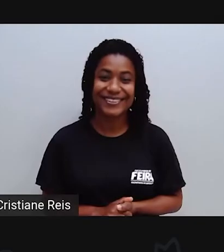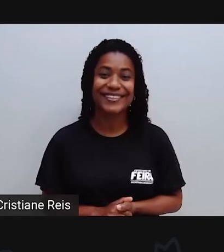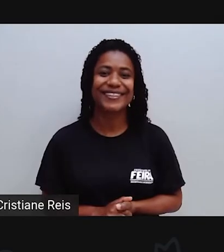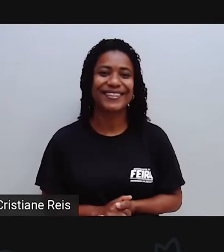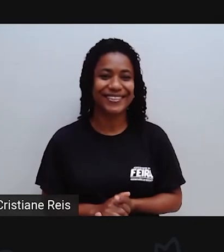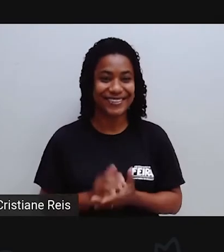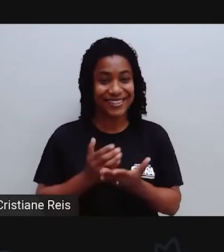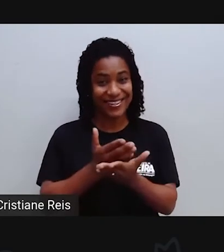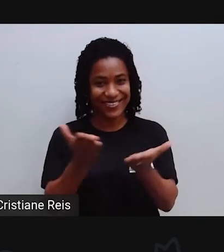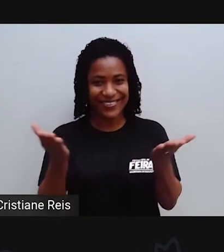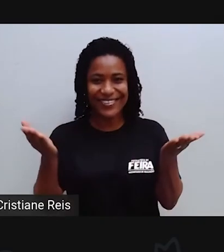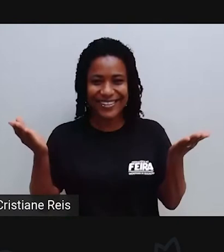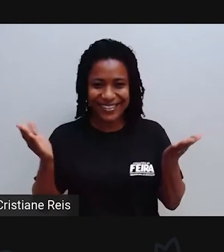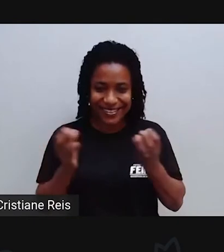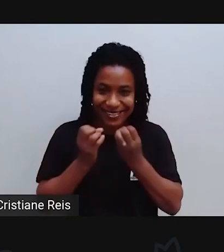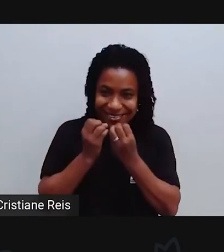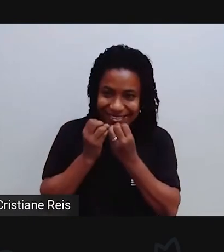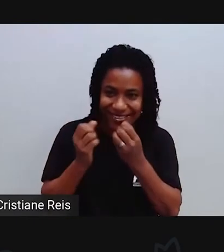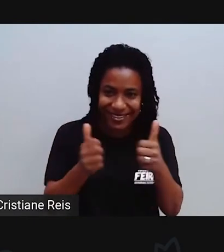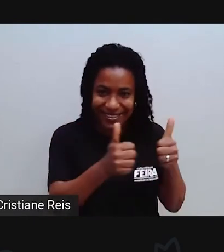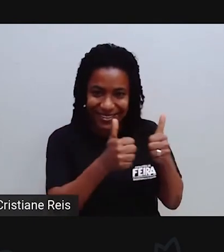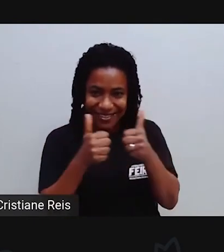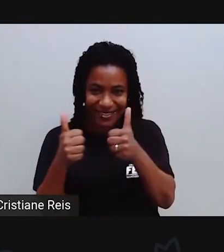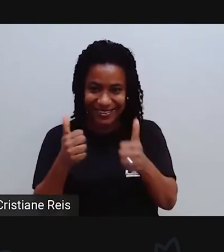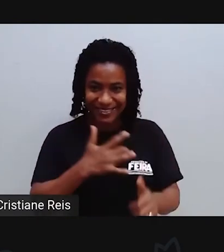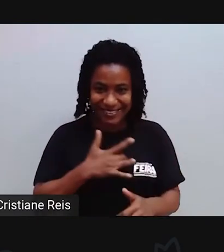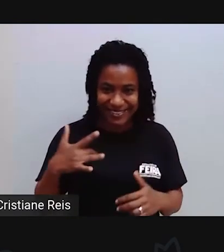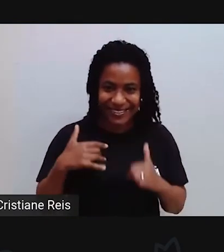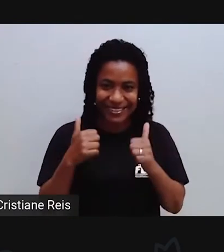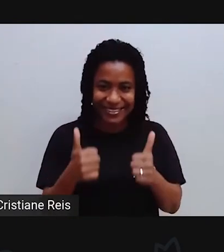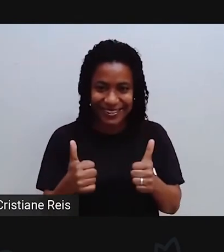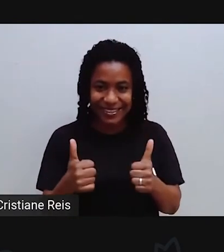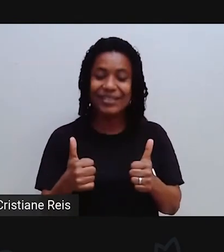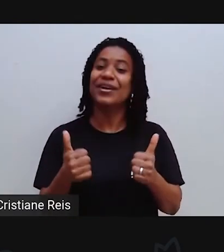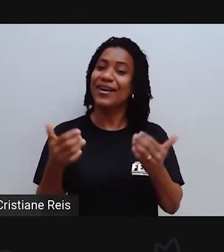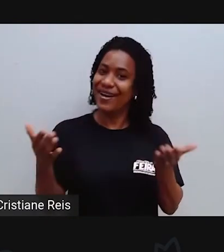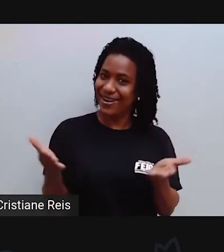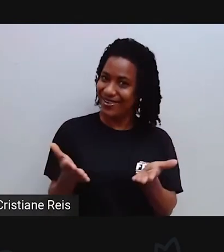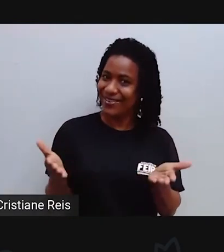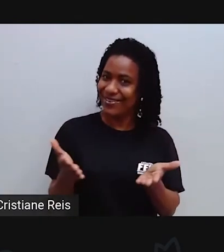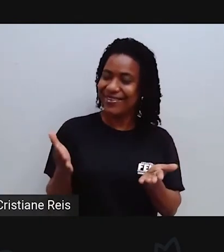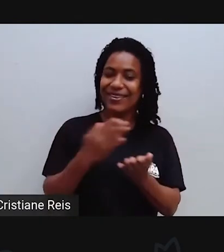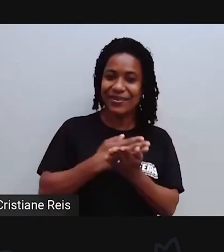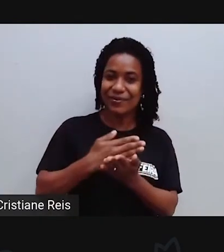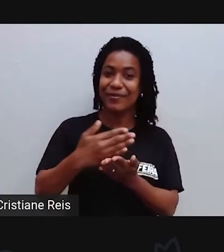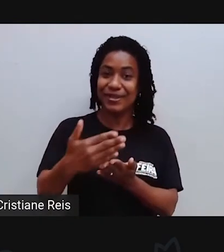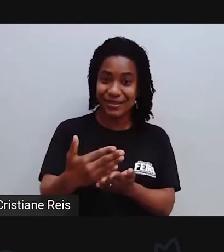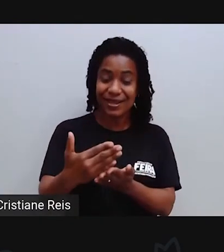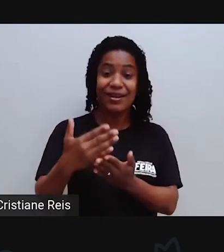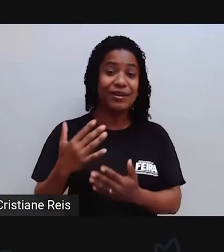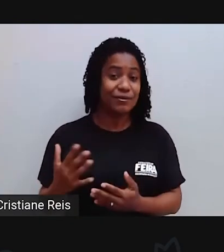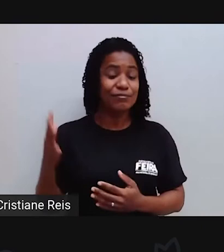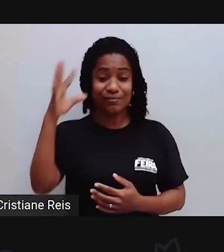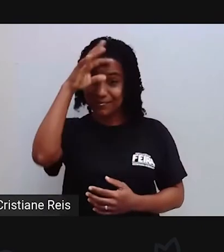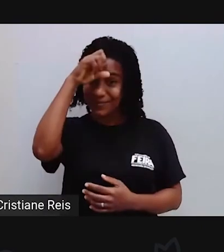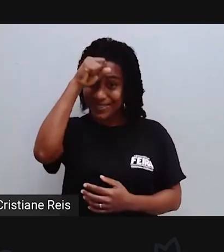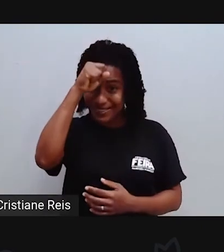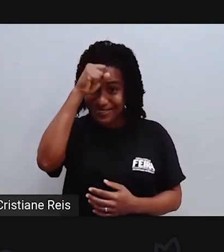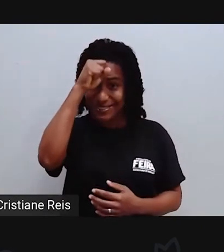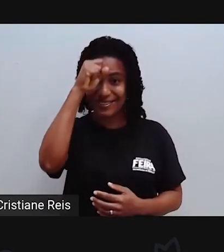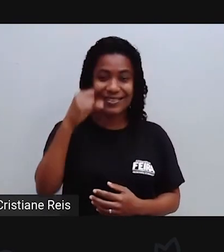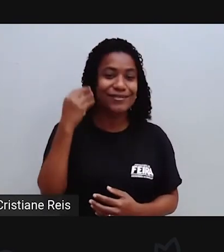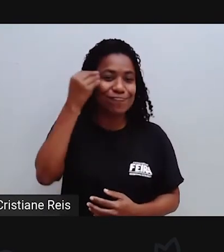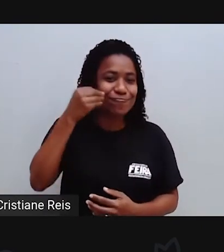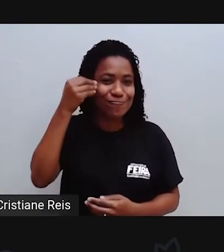Olá pessoal, tudo bem? Como vão vocês? Estamos começando aqui mais um momento Saberes e Viveres. Meu nome é Felipe